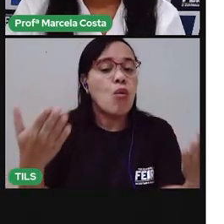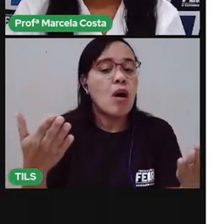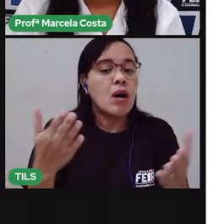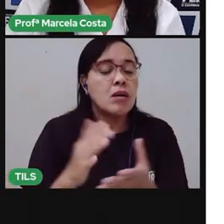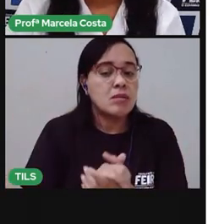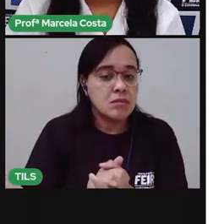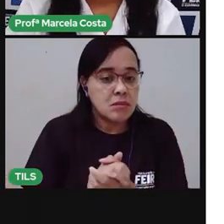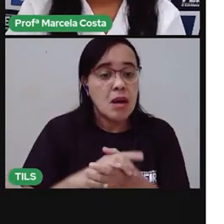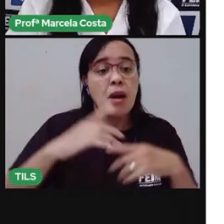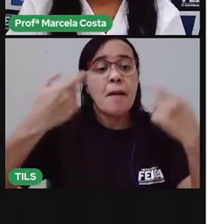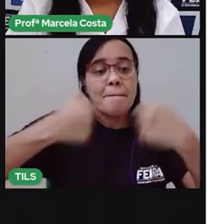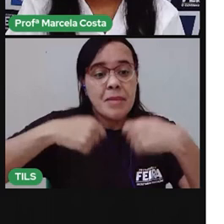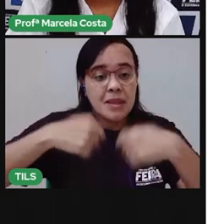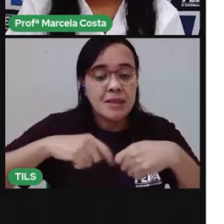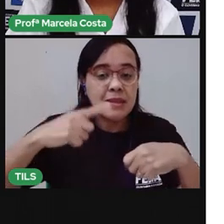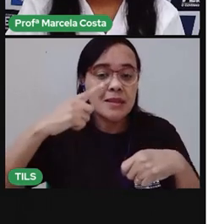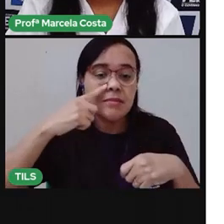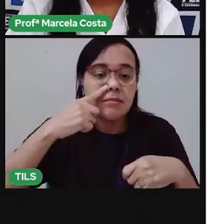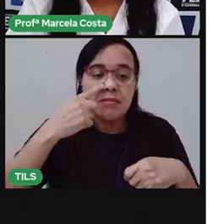Olfato, né? Olfato.